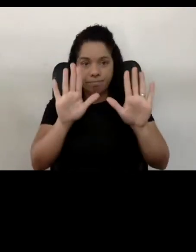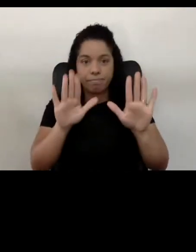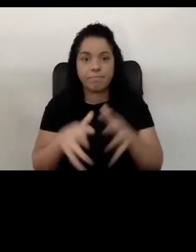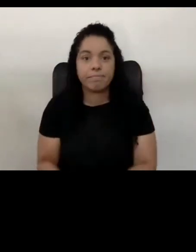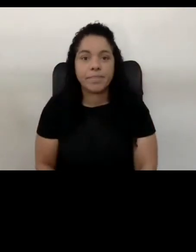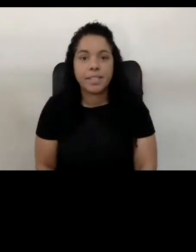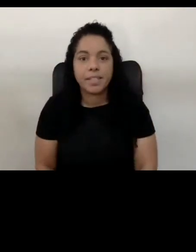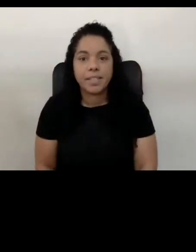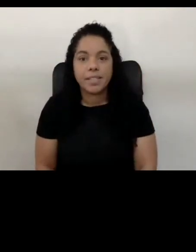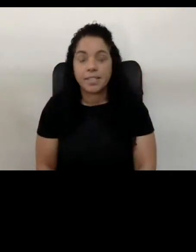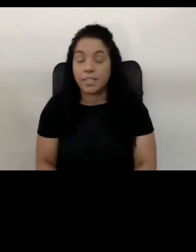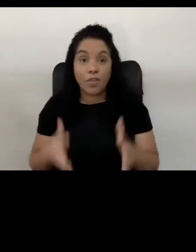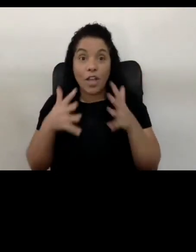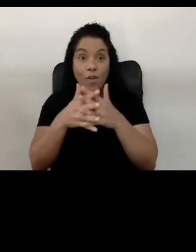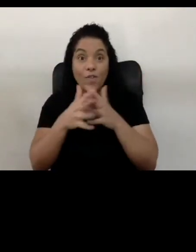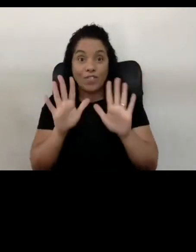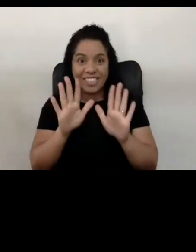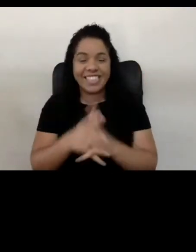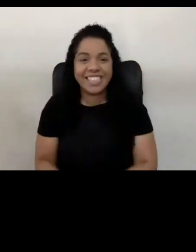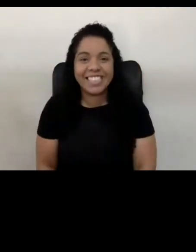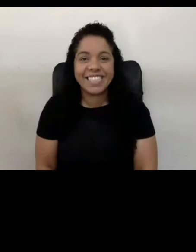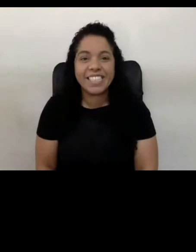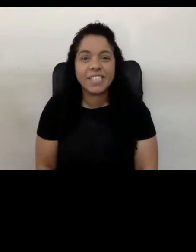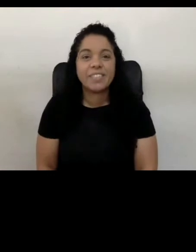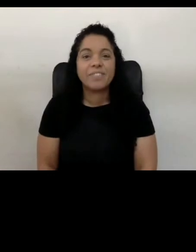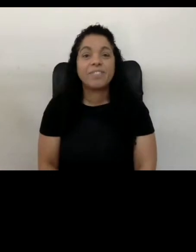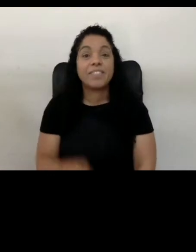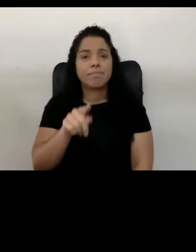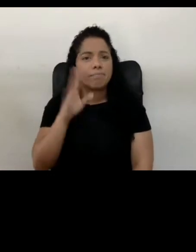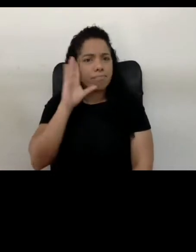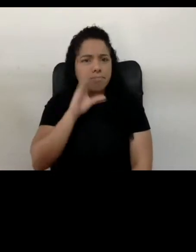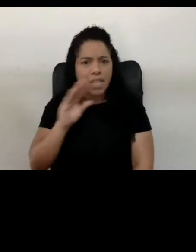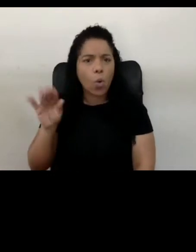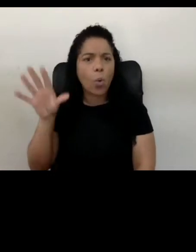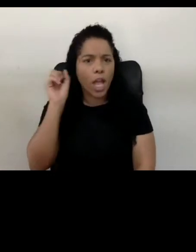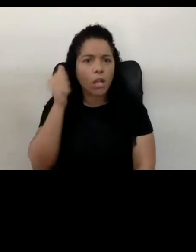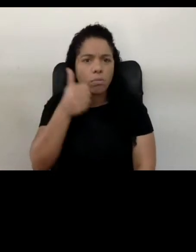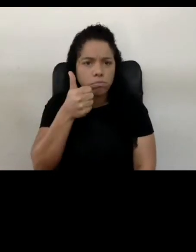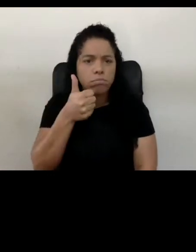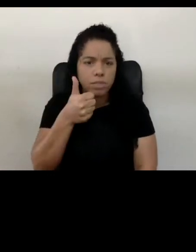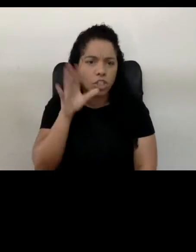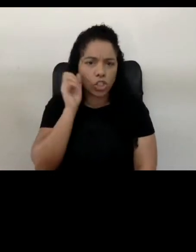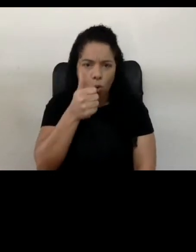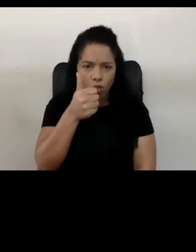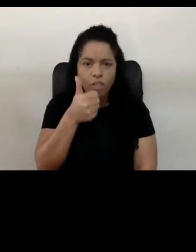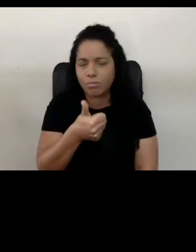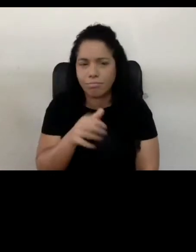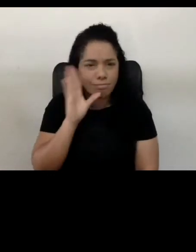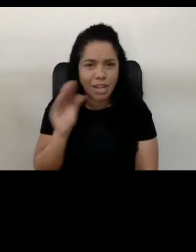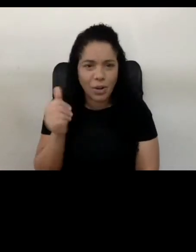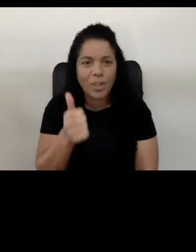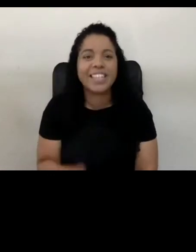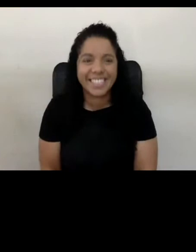acho que isso vai me confundir aqui. Pode estar tranquilo que o áudio está muito bom. Está bom? Beleza.